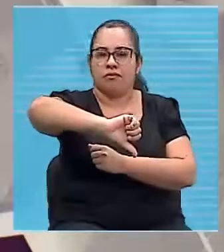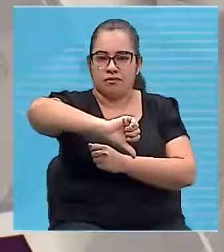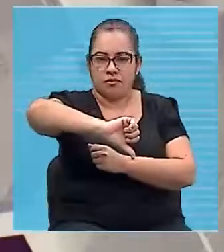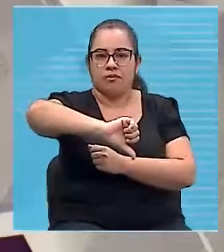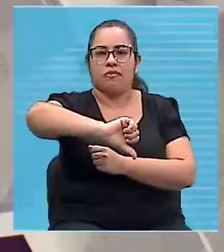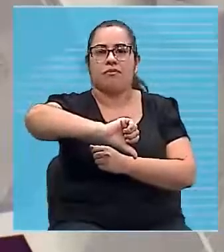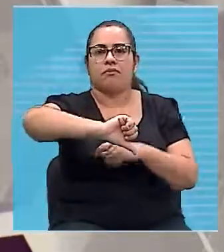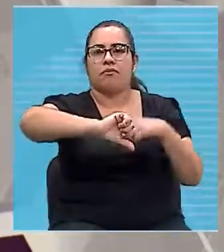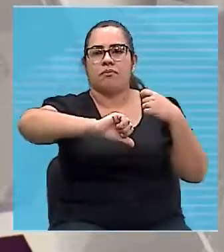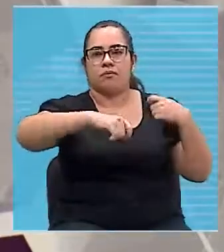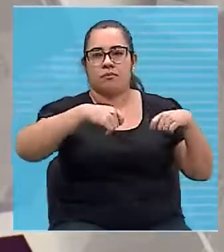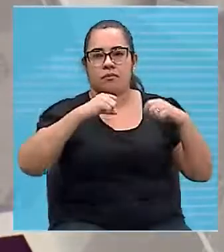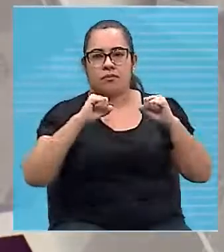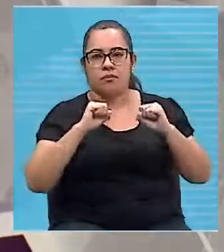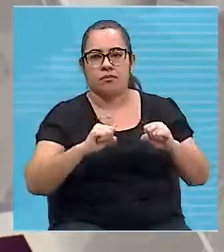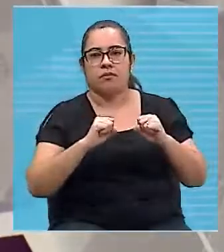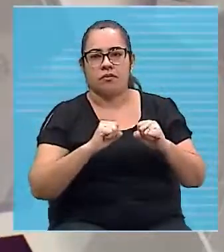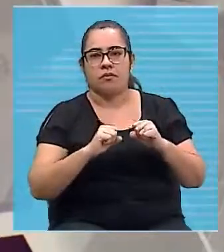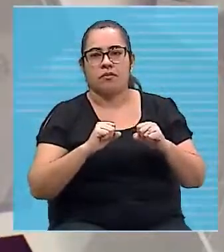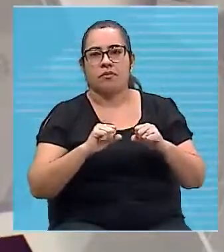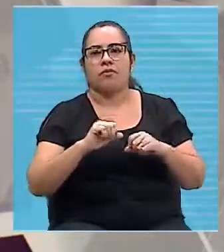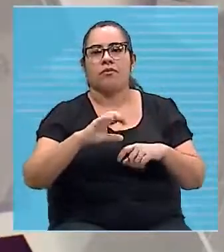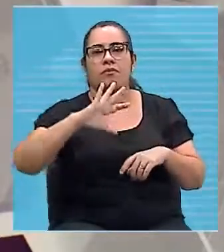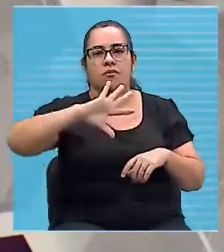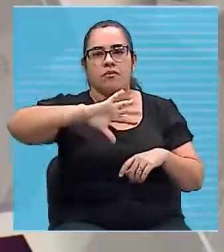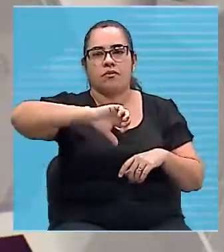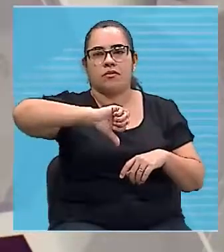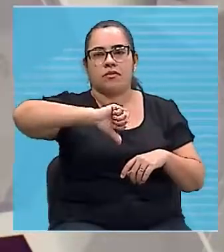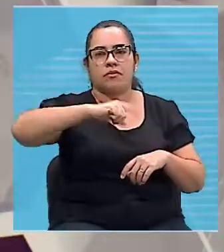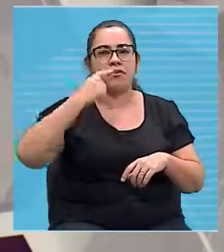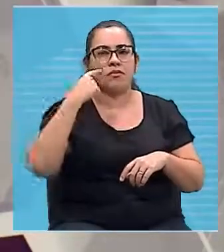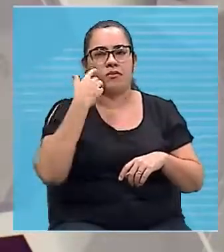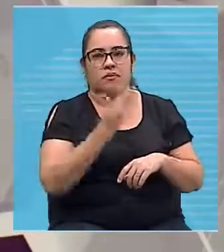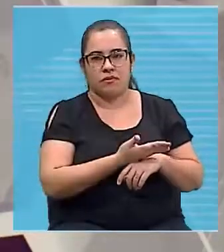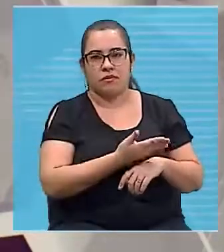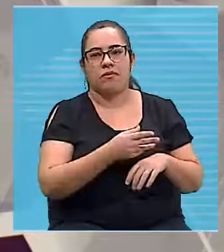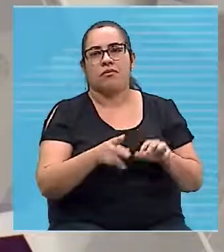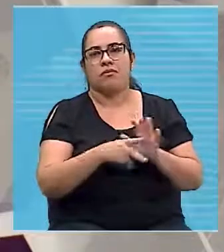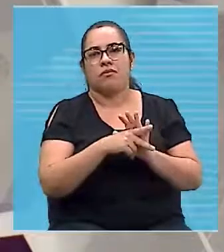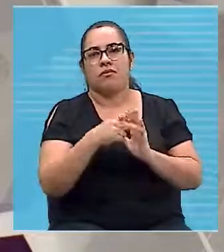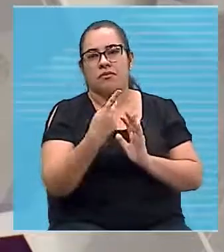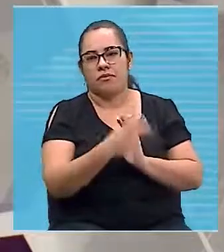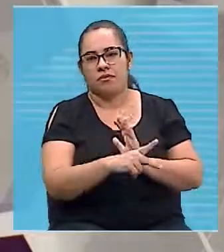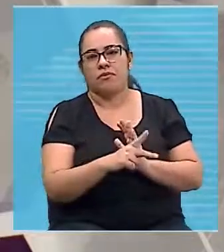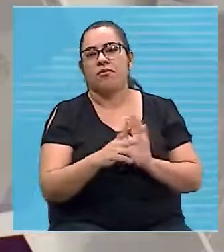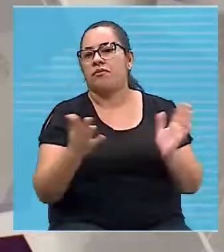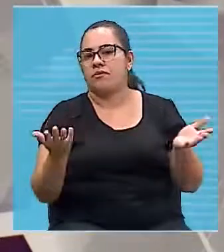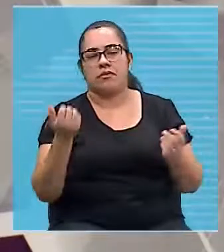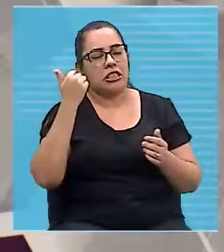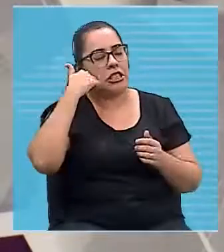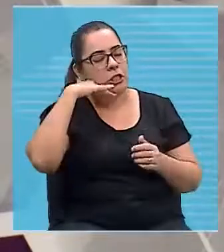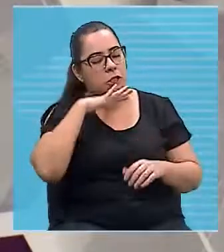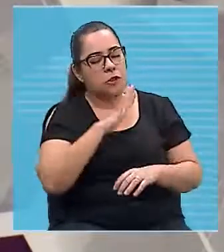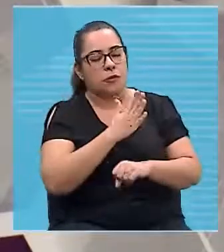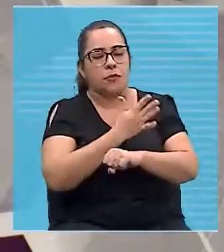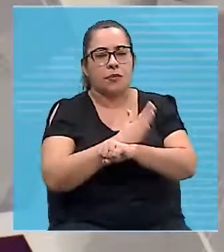polegar para baixo, para já ser um movimento natural. Tá bom?